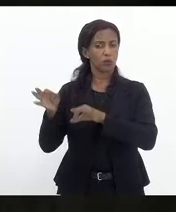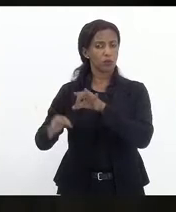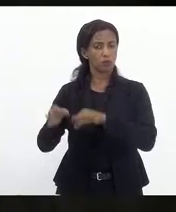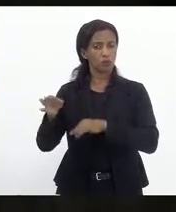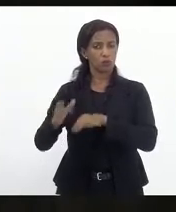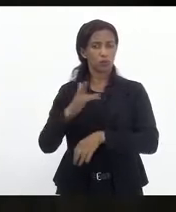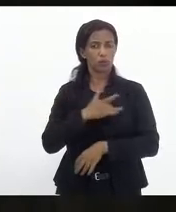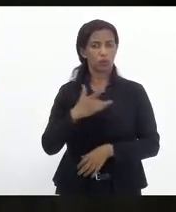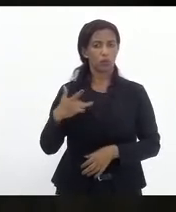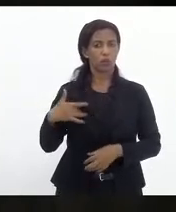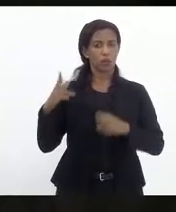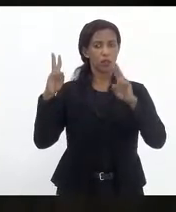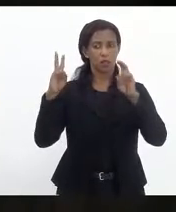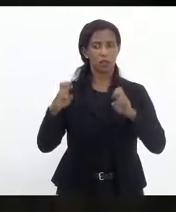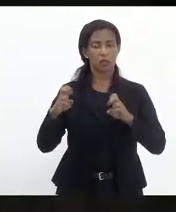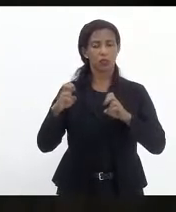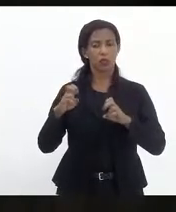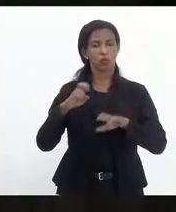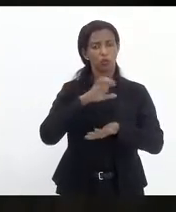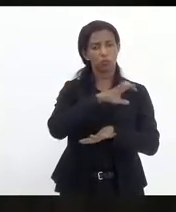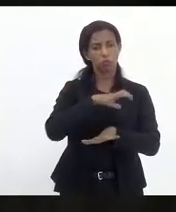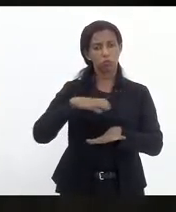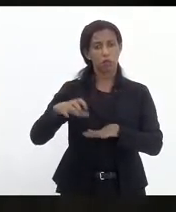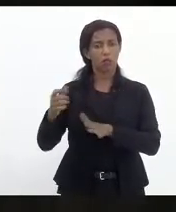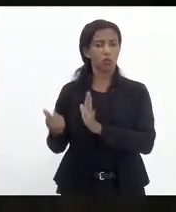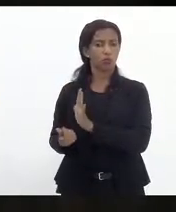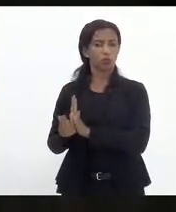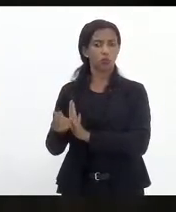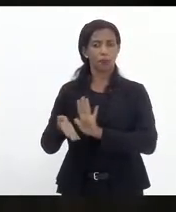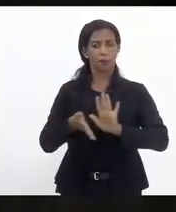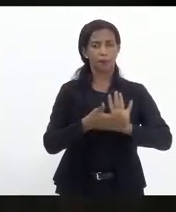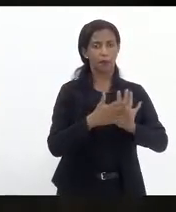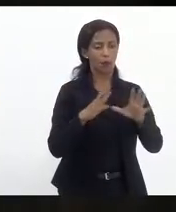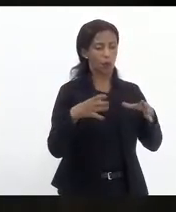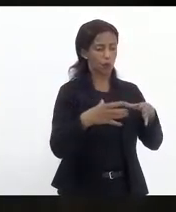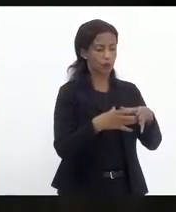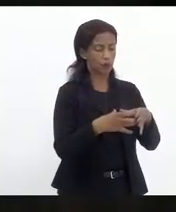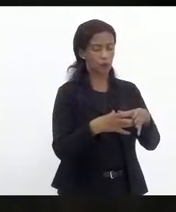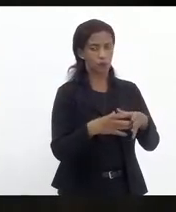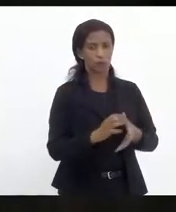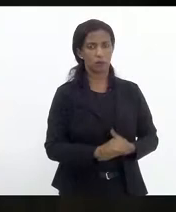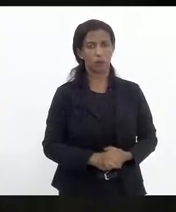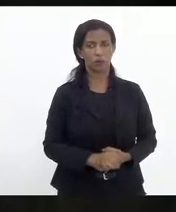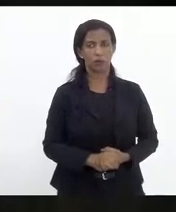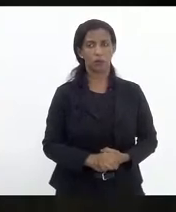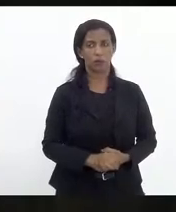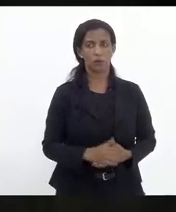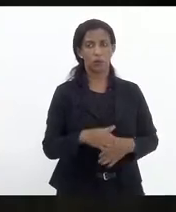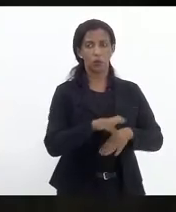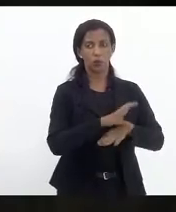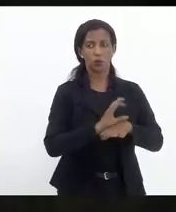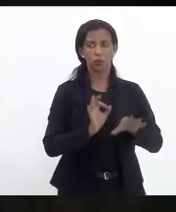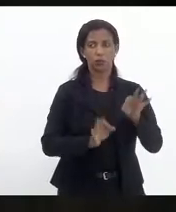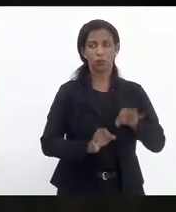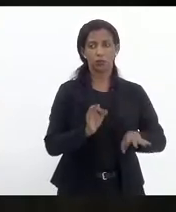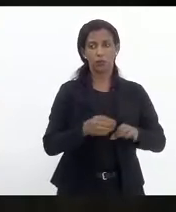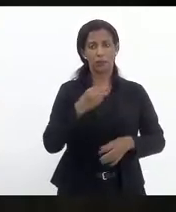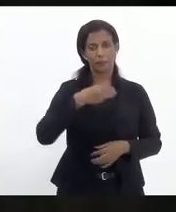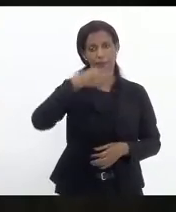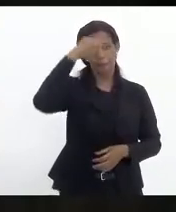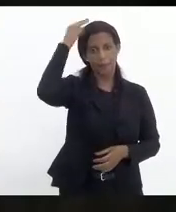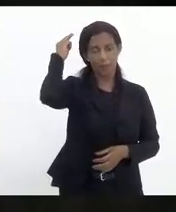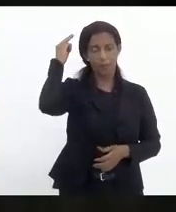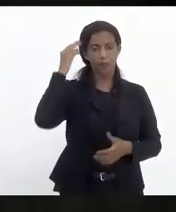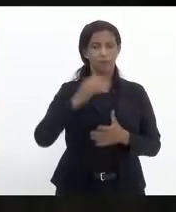justiça de saúde e assuntos principais de desenvolvimento regional e de orçamento. Para emitir parecido pela comissão de condição de justiça deputado Márcio